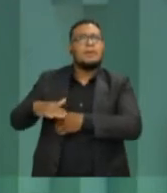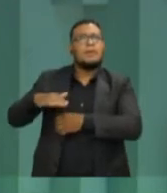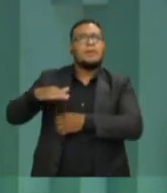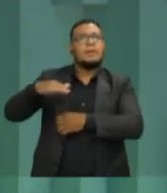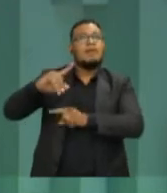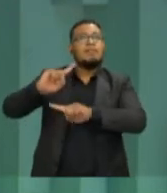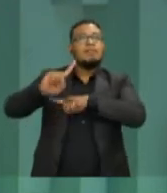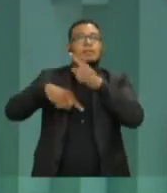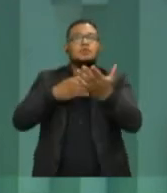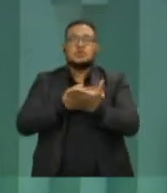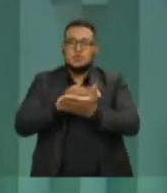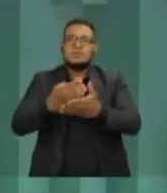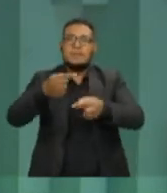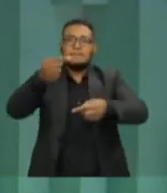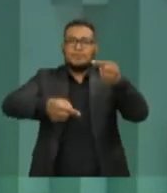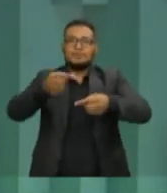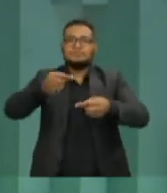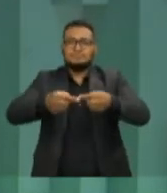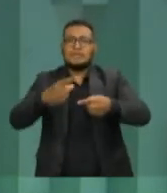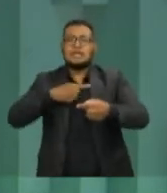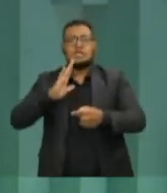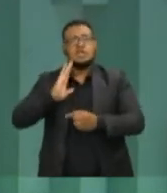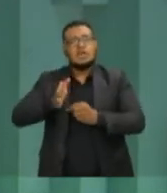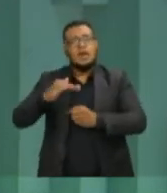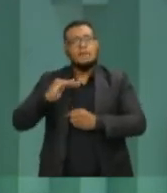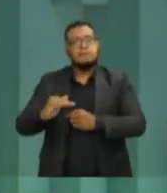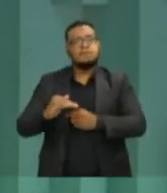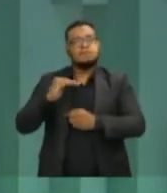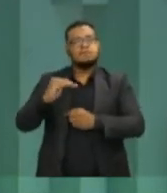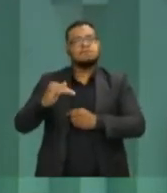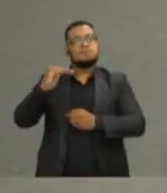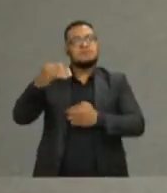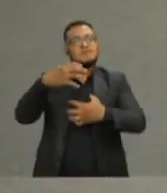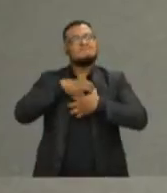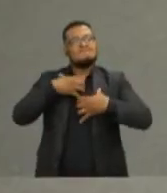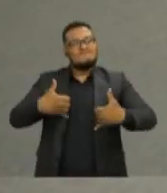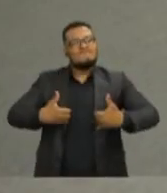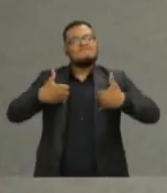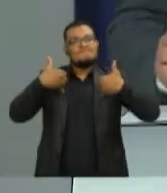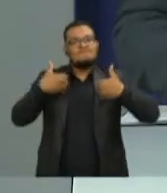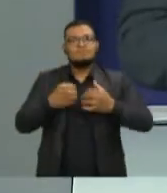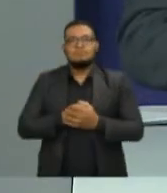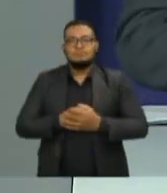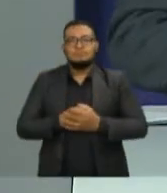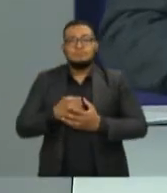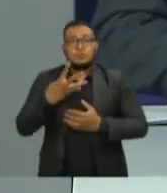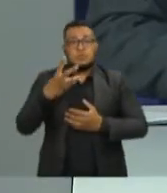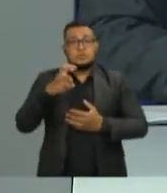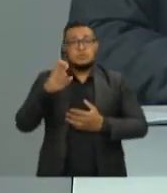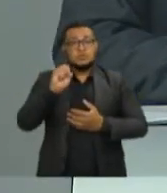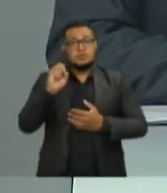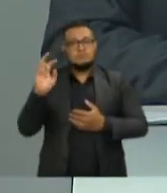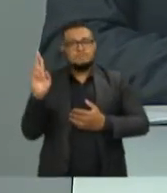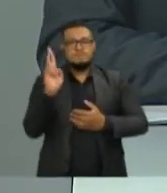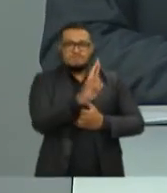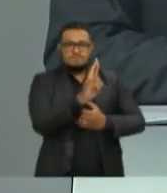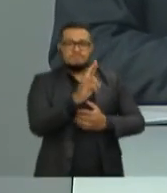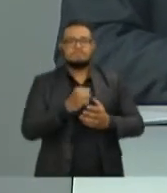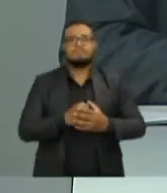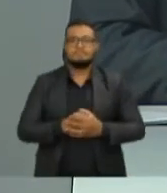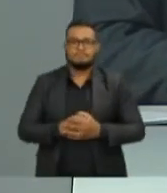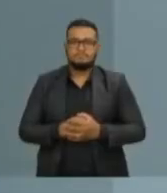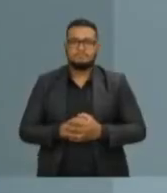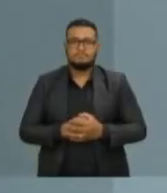Ela não foi meteórica, ela foi gradativamente. Não tenho muito orgulho disso. 45 segundos é o tempo da réplica do candidato